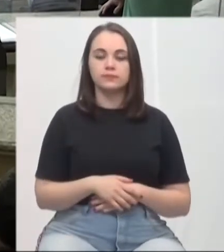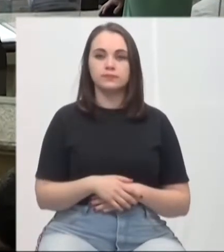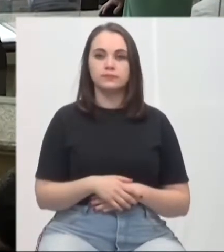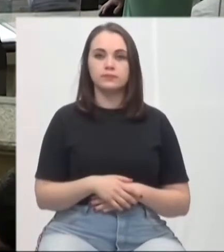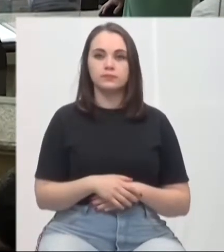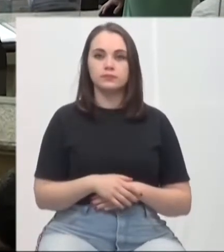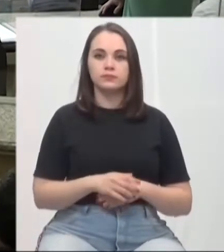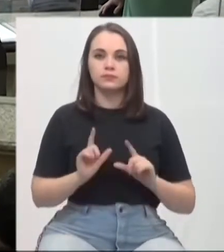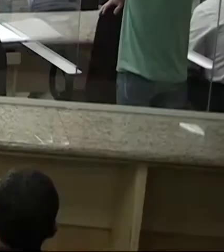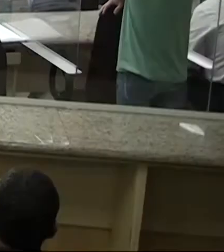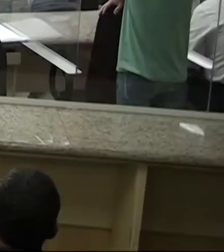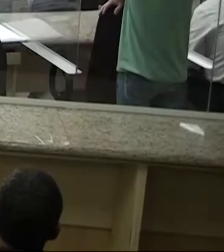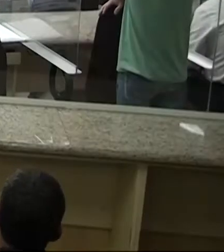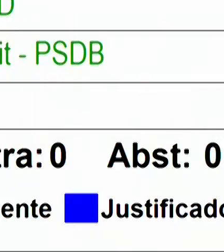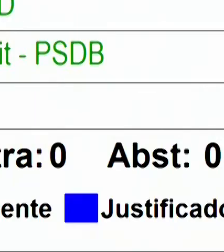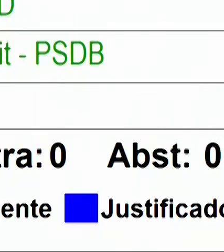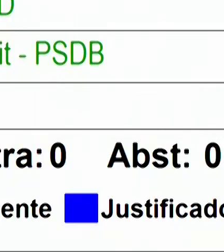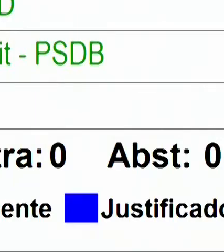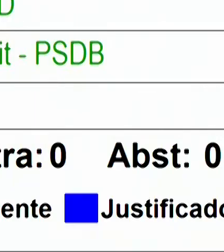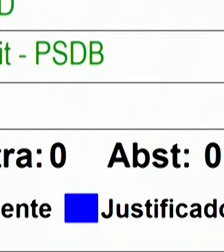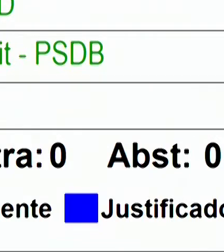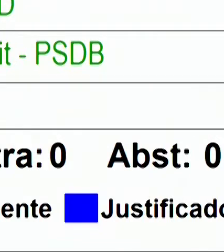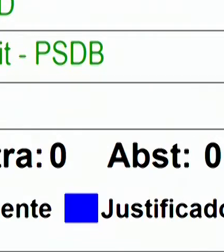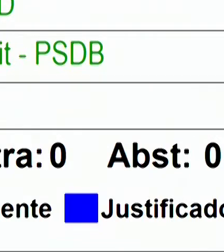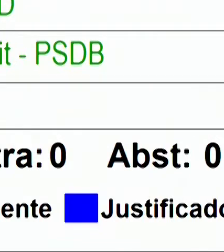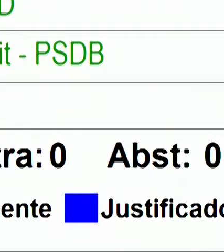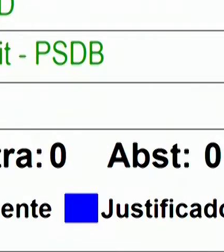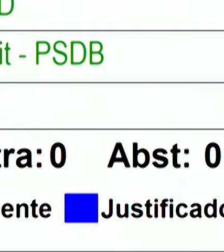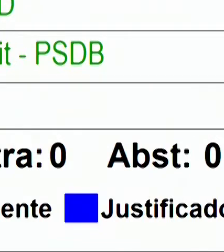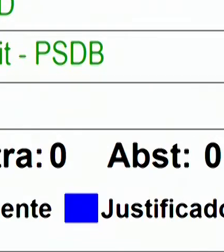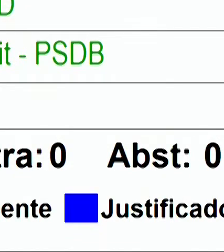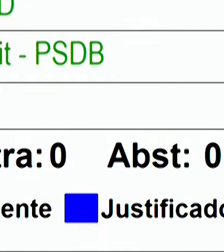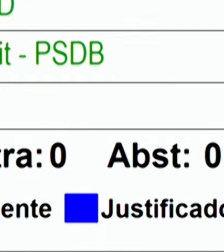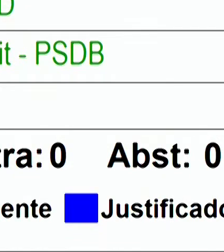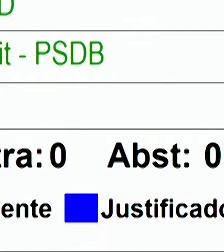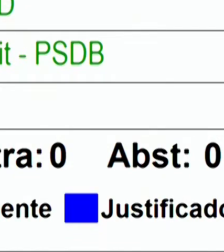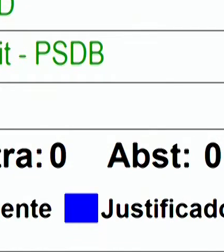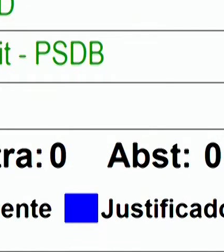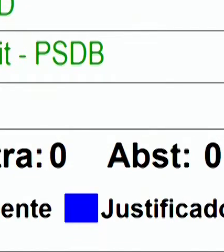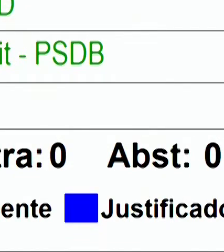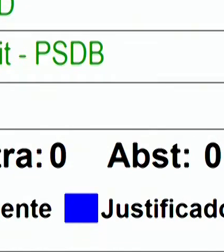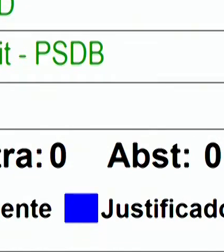Está em votação. Não havendo o ele discutir, está em votação. Votação liberada.